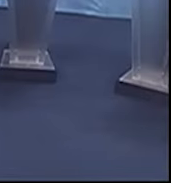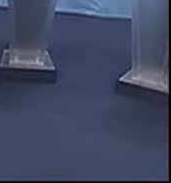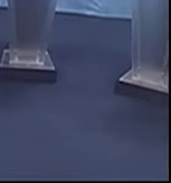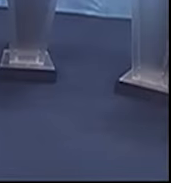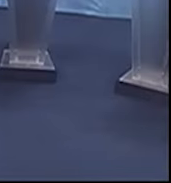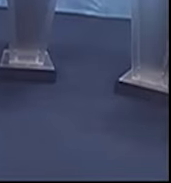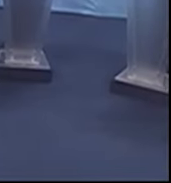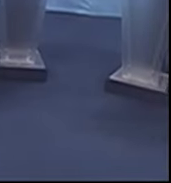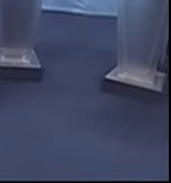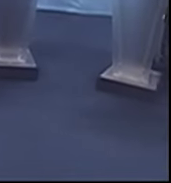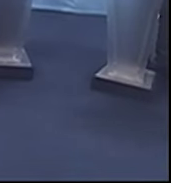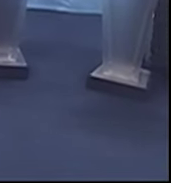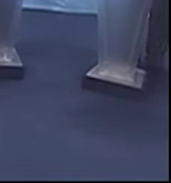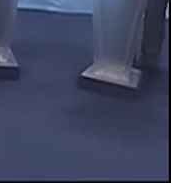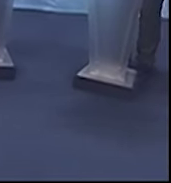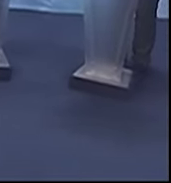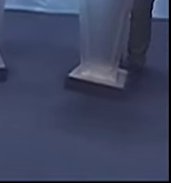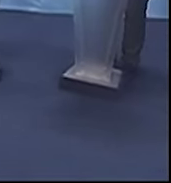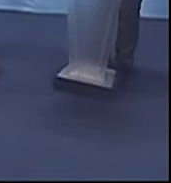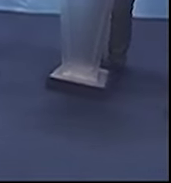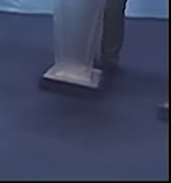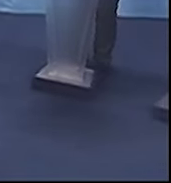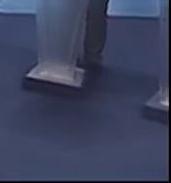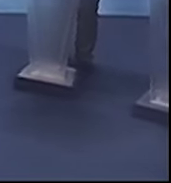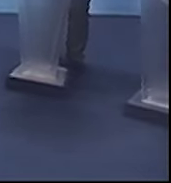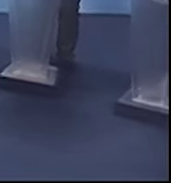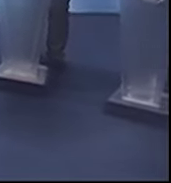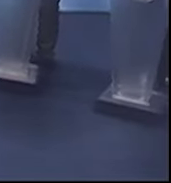E aí